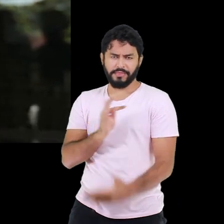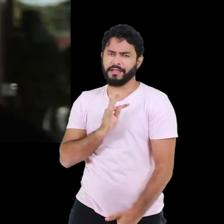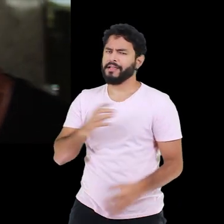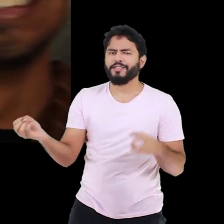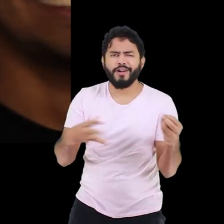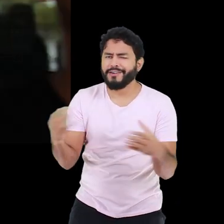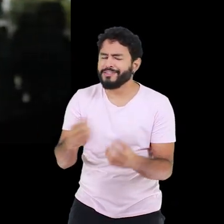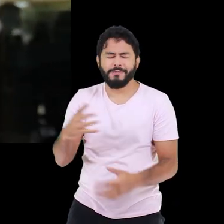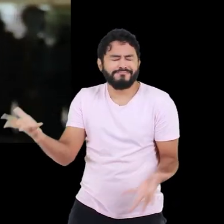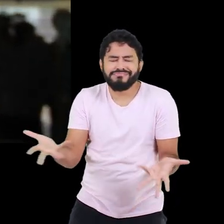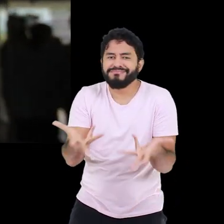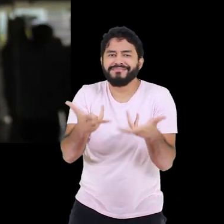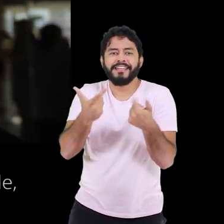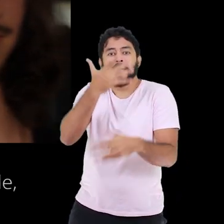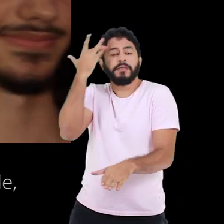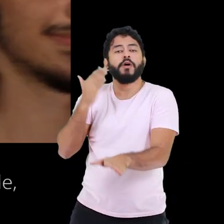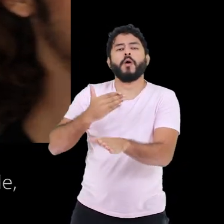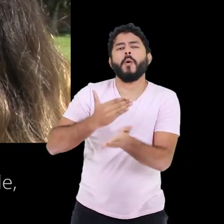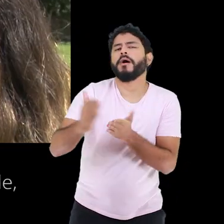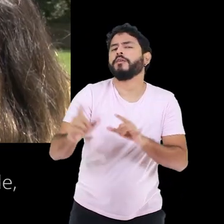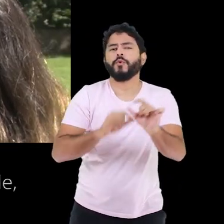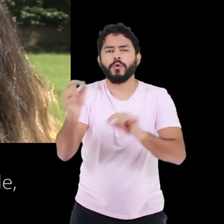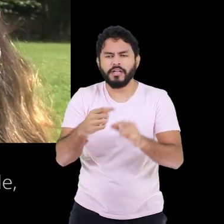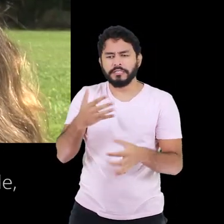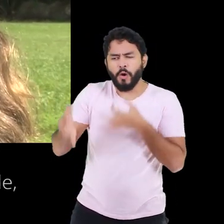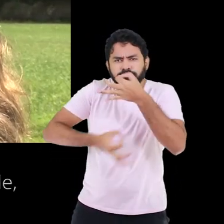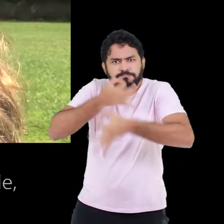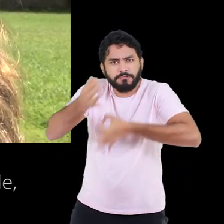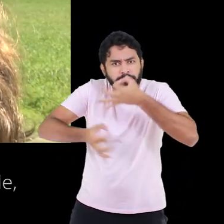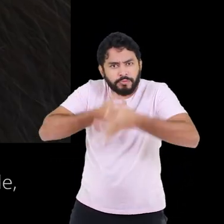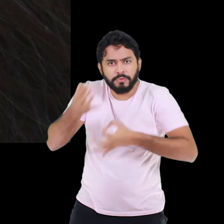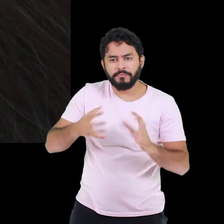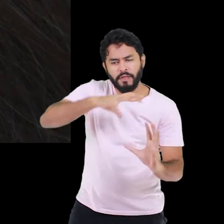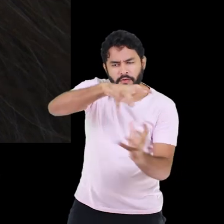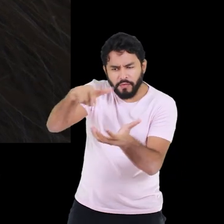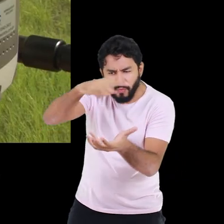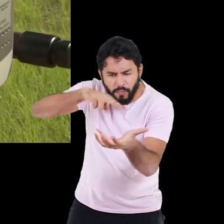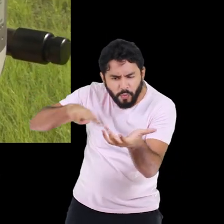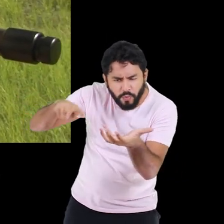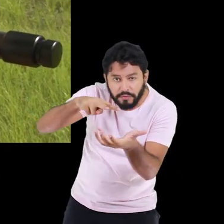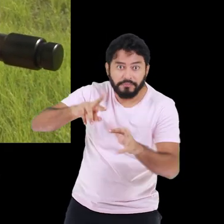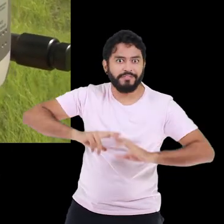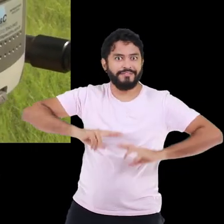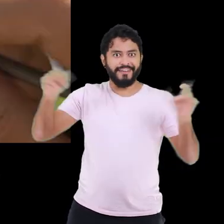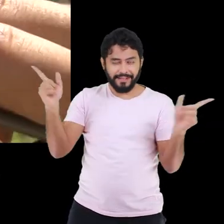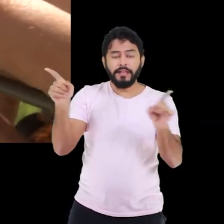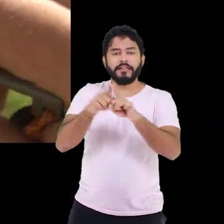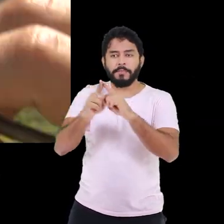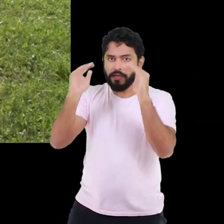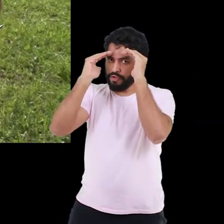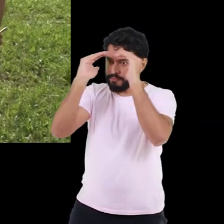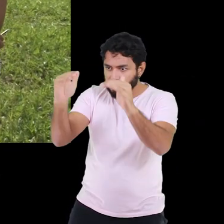como algo inovador e incrível. As pessoas que entram começam a ter mais criticidade, elas começam a ver o mundo de forma